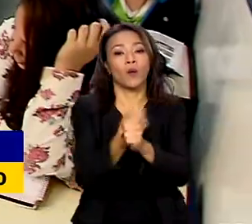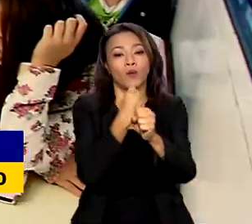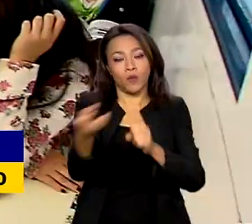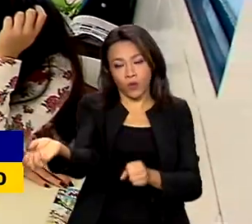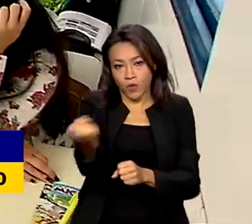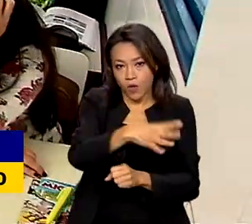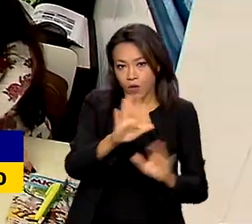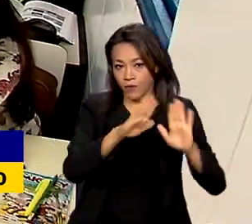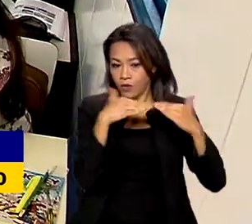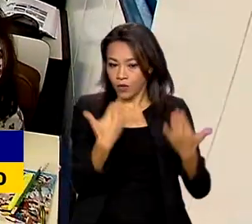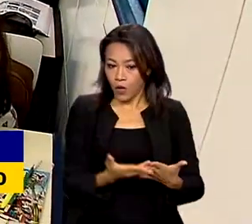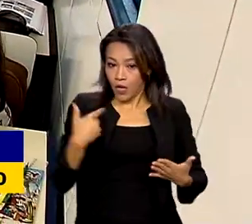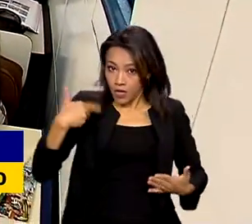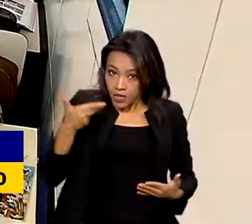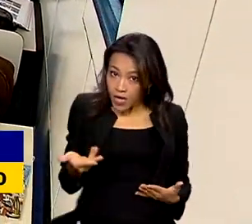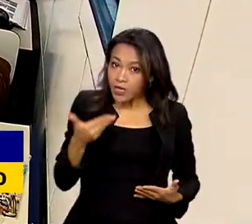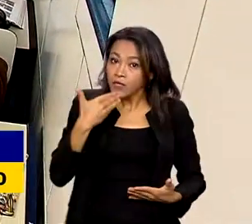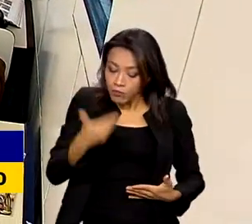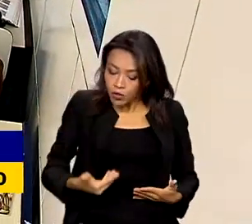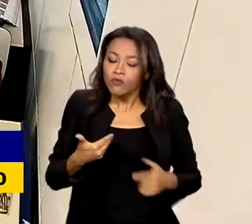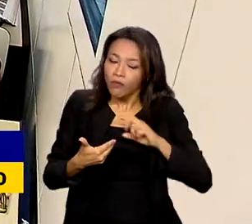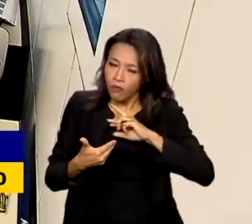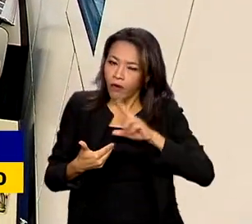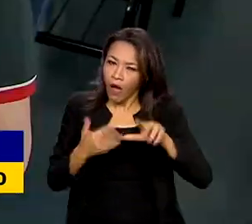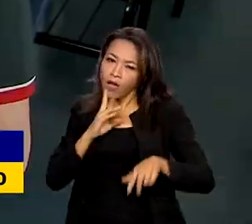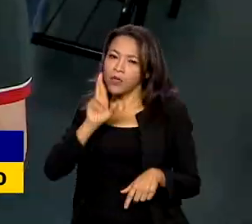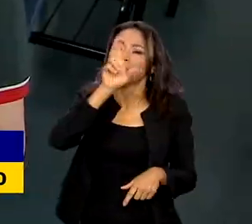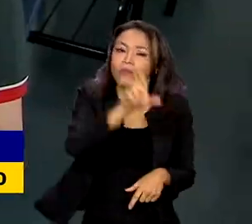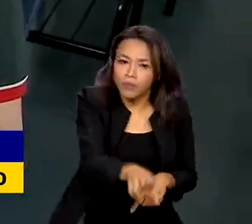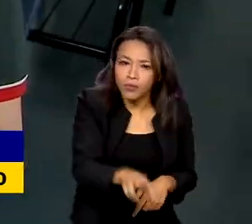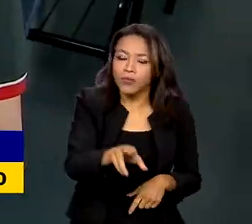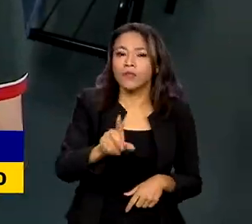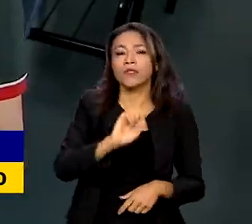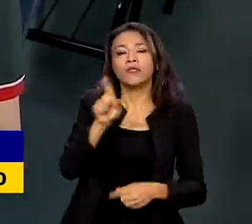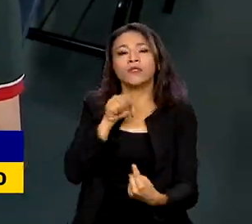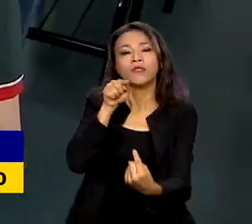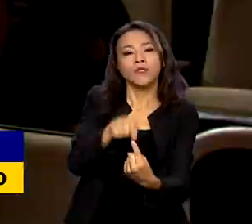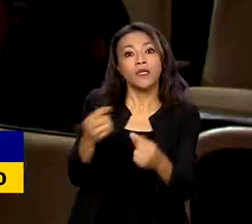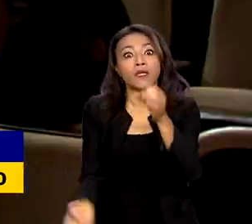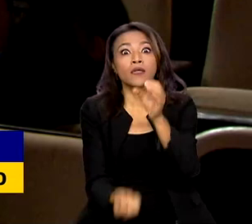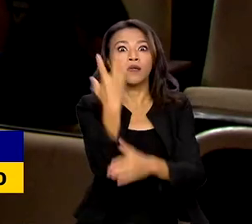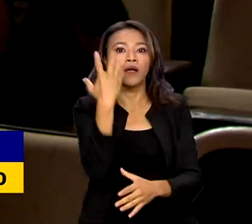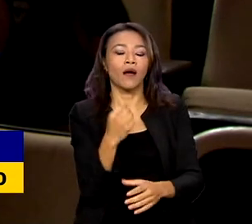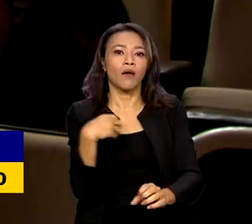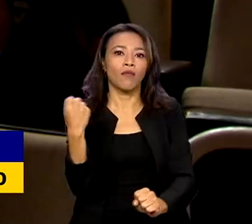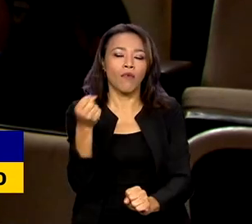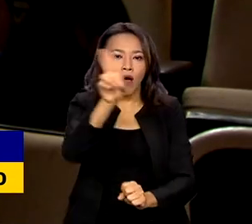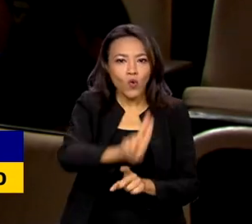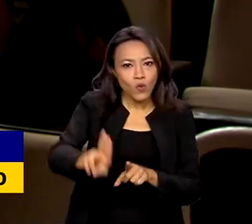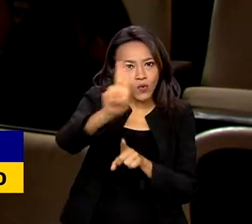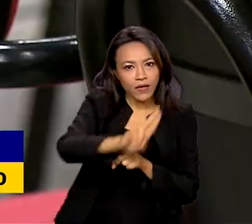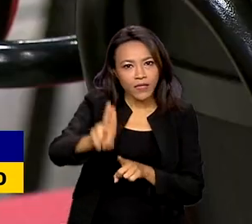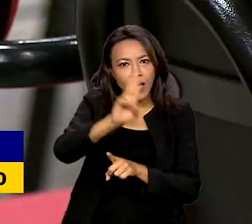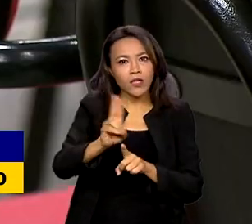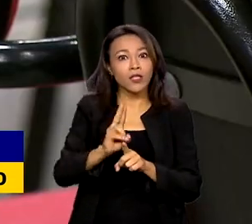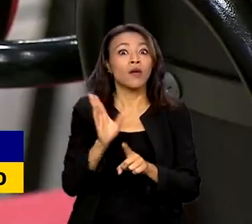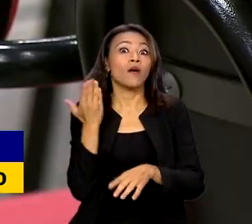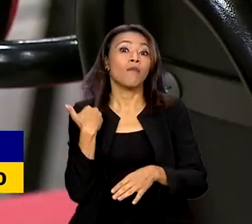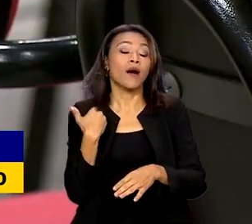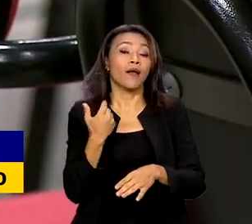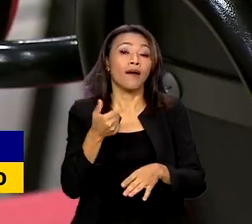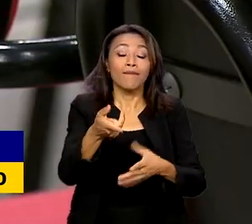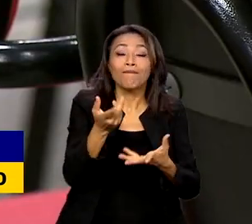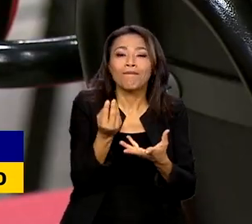e que esses pedidos devem ser atendidos e anunciou a intenção de criar uma faculdade para atender alunos premiados na